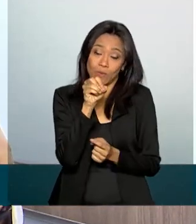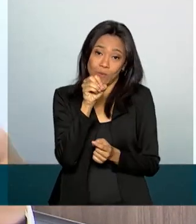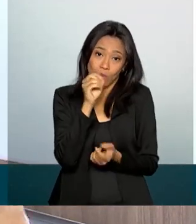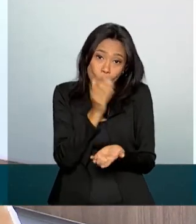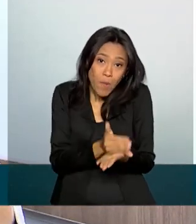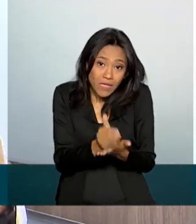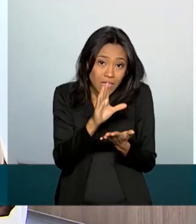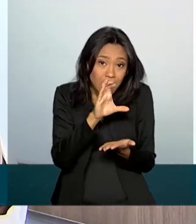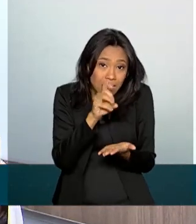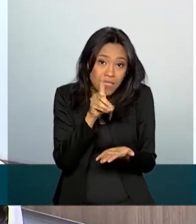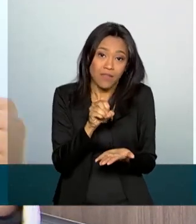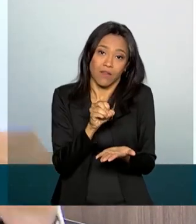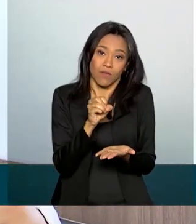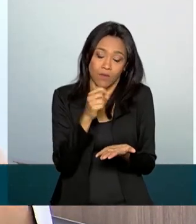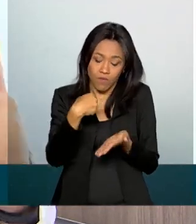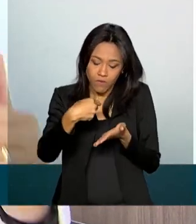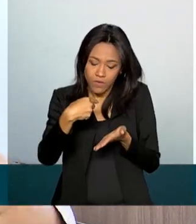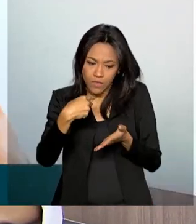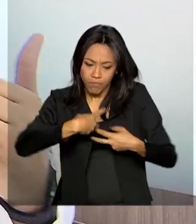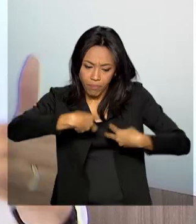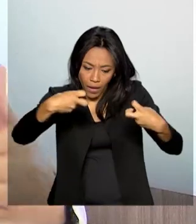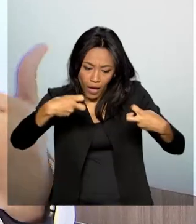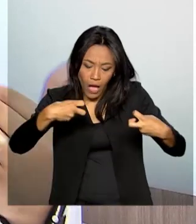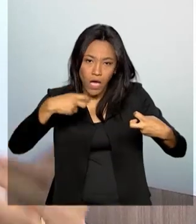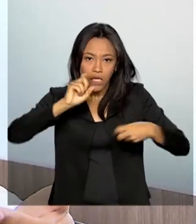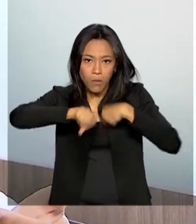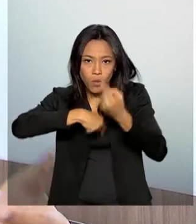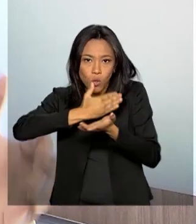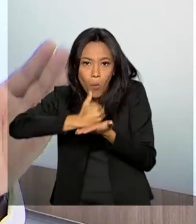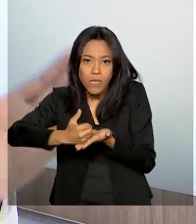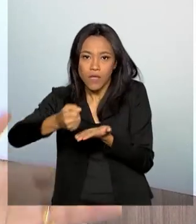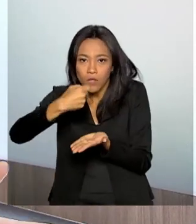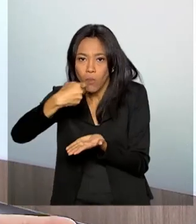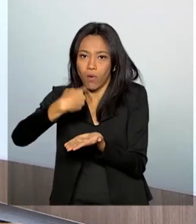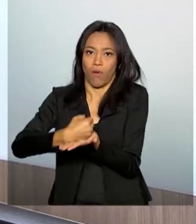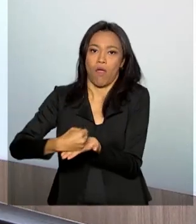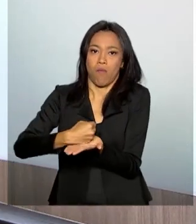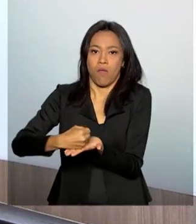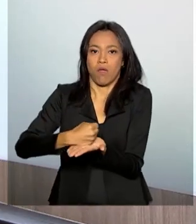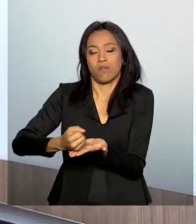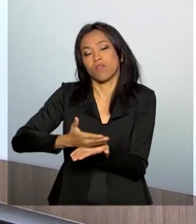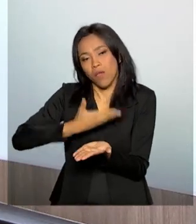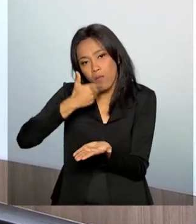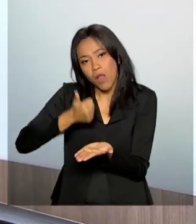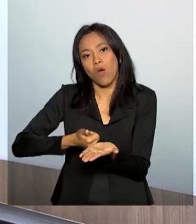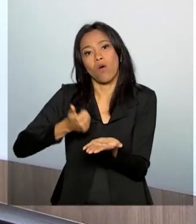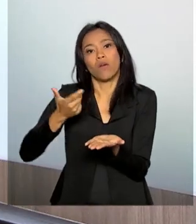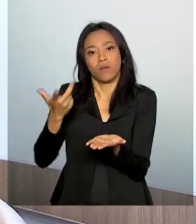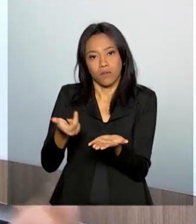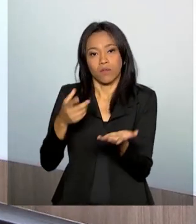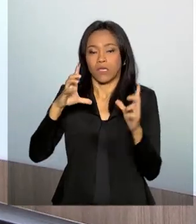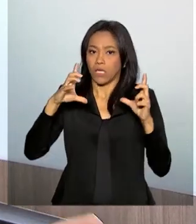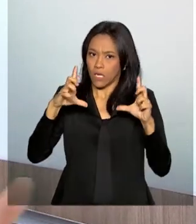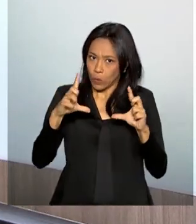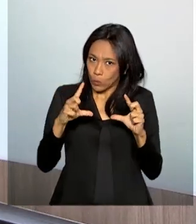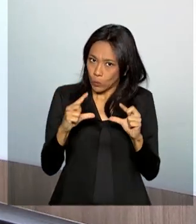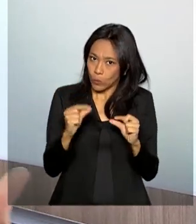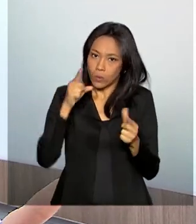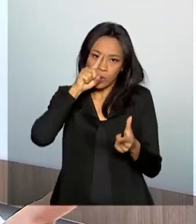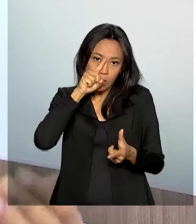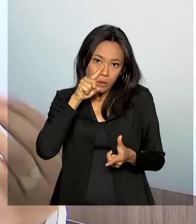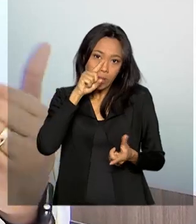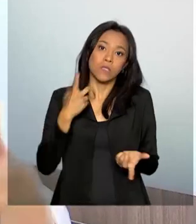mais regular nesse medicamento você for, menor a chance de você evoluir para a AIDS e com isso você